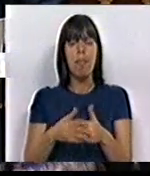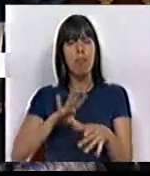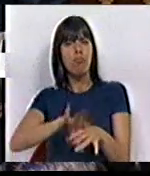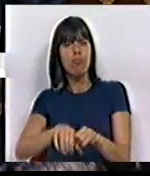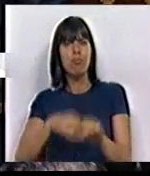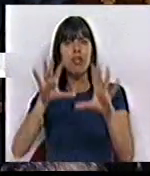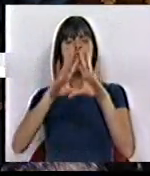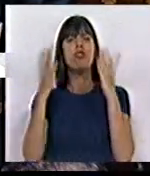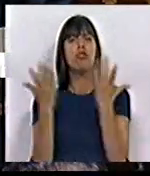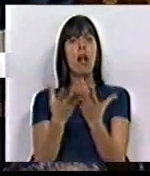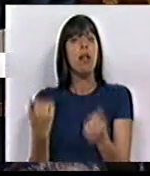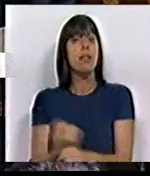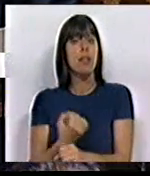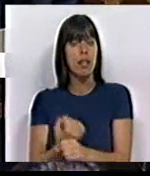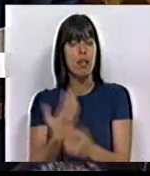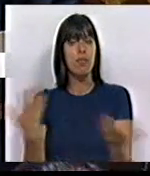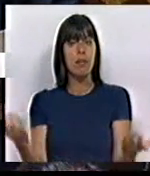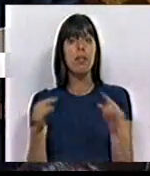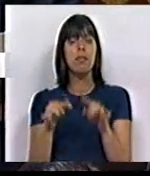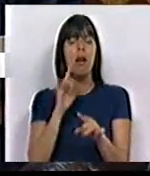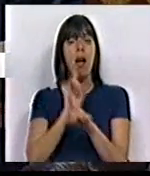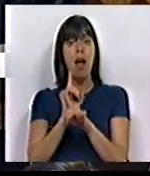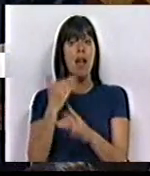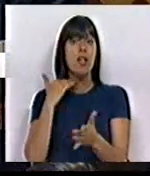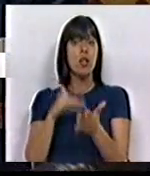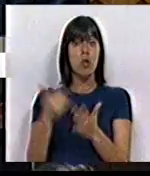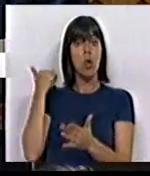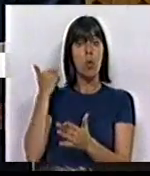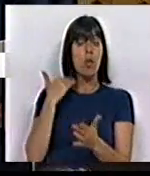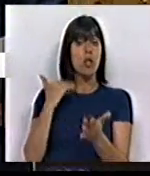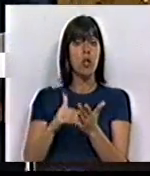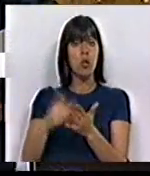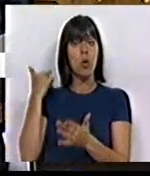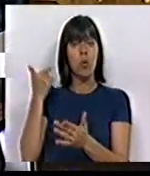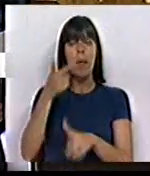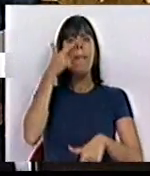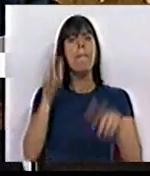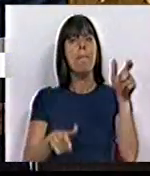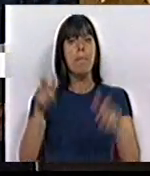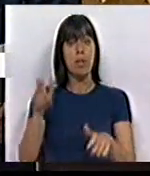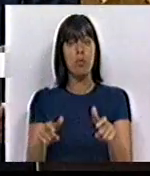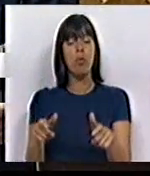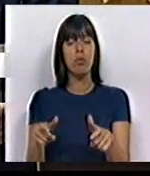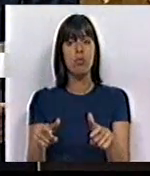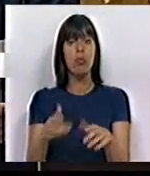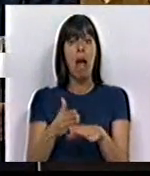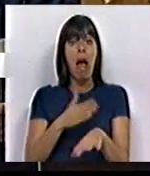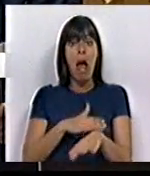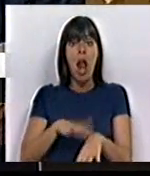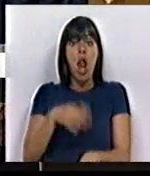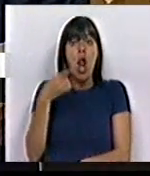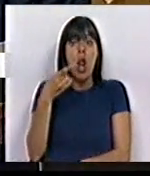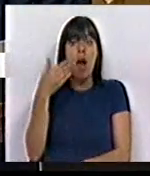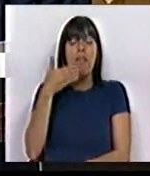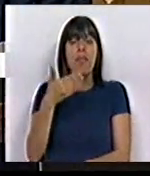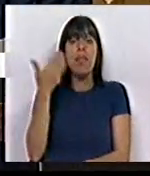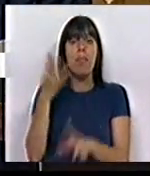uma degradação geral dos serviços. Ainda na segunda-feira passada, pessoas que chegaram antes das 9 da